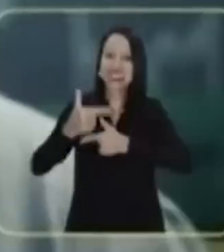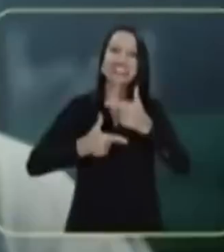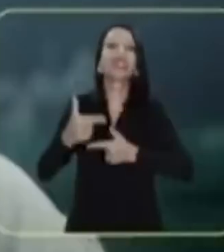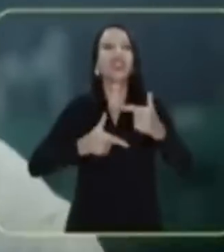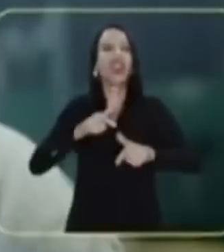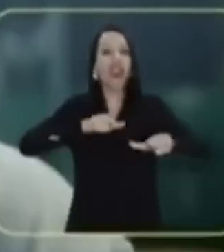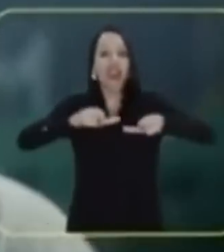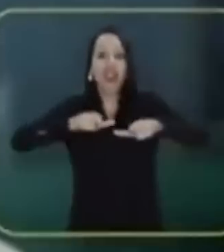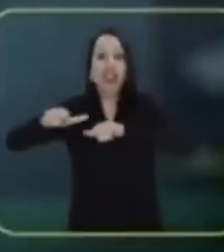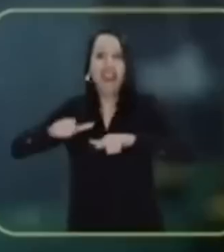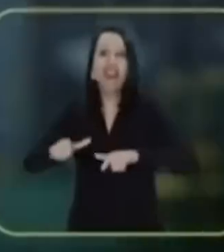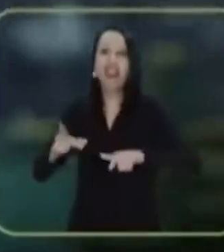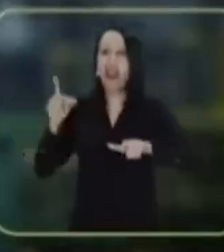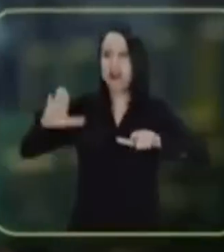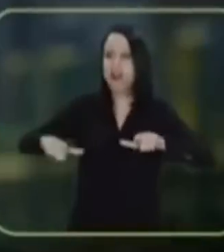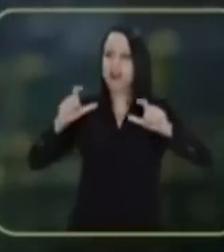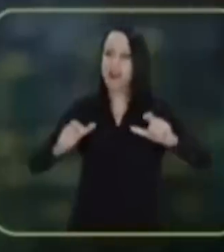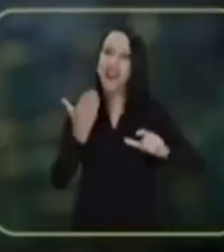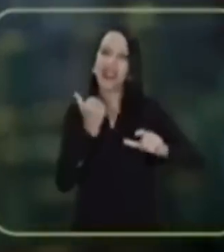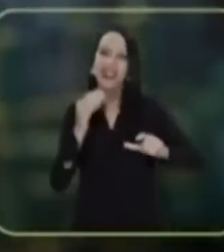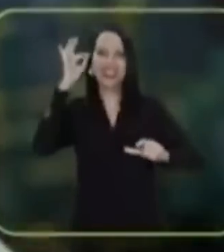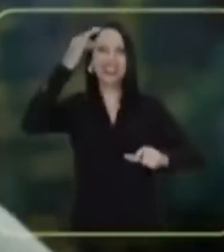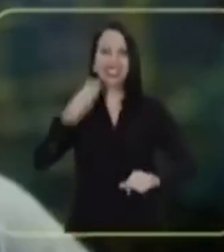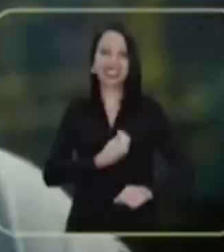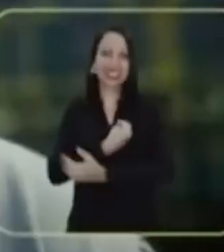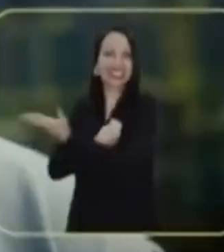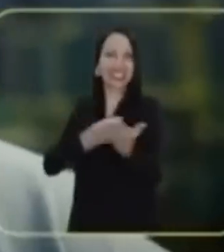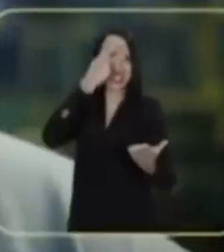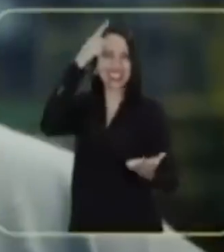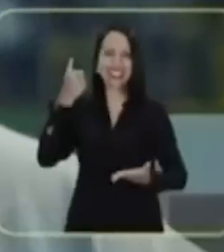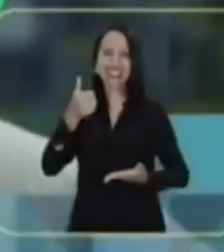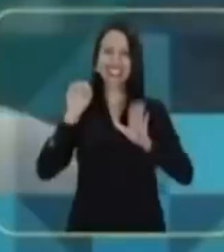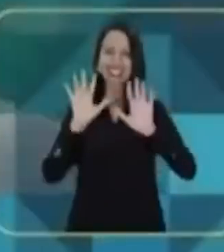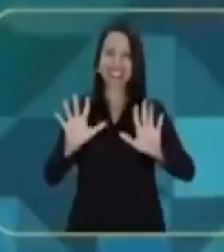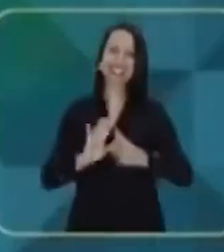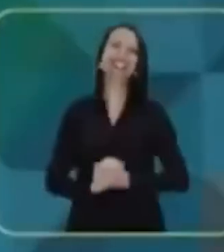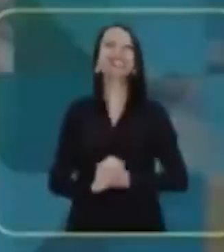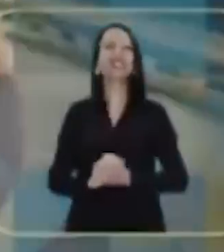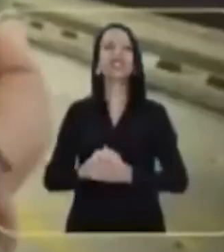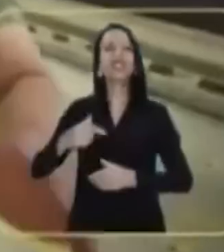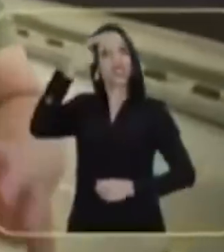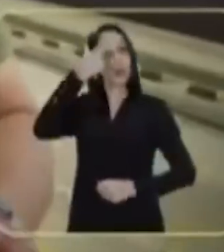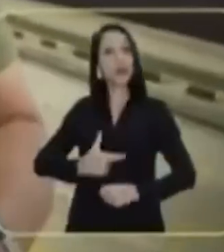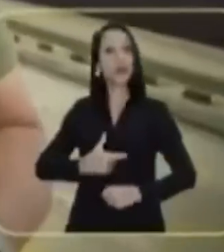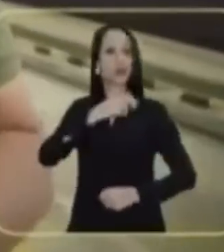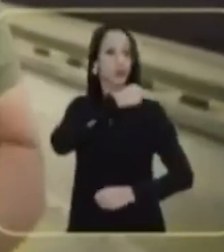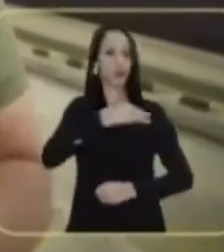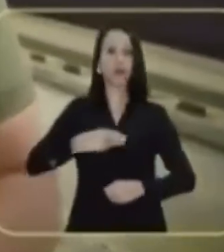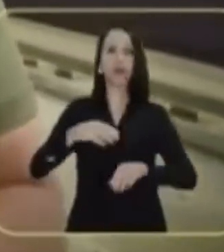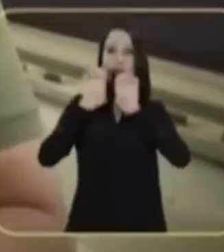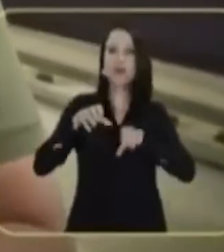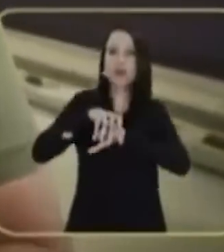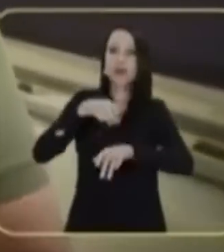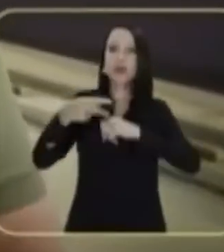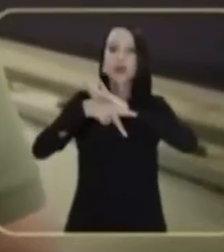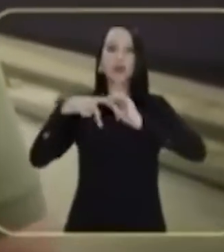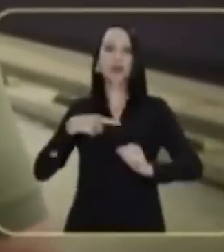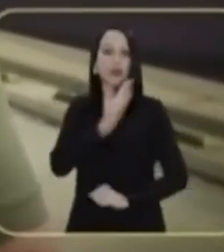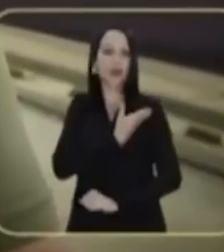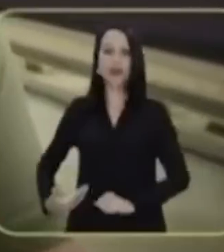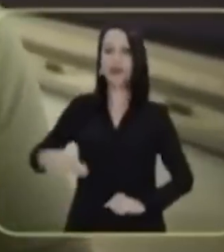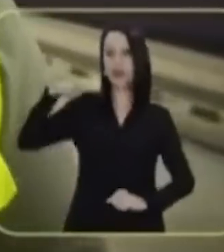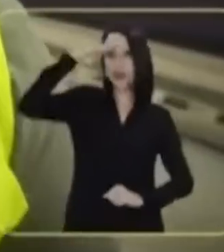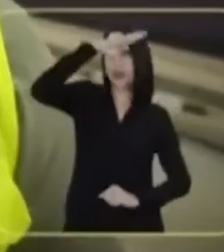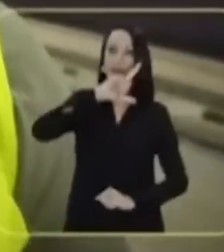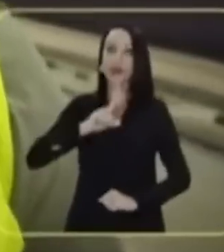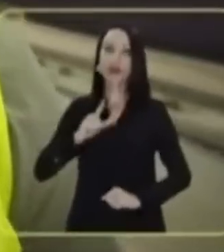empregos, comida mais barata na mesa e mais agilidade para a vida das pessoas. Enquanto ministro da Infraestrutura do governo Bolsonaro,